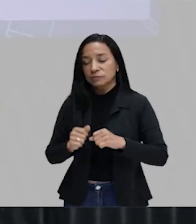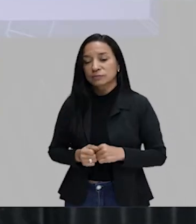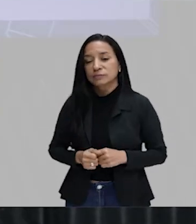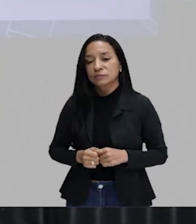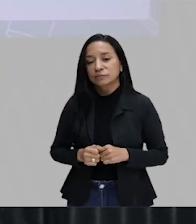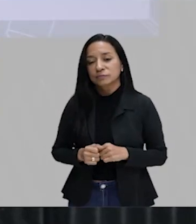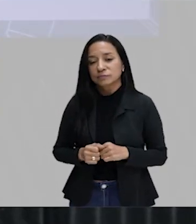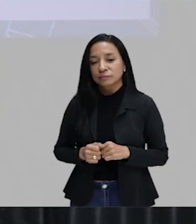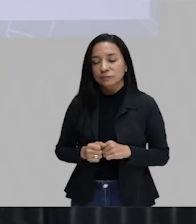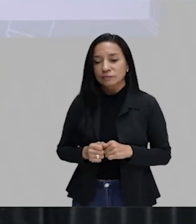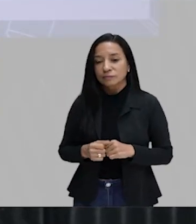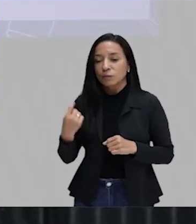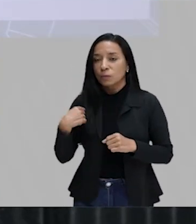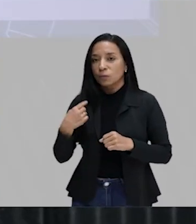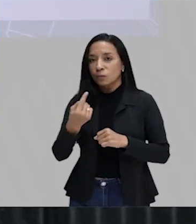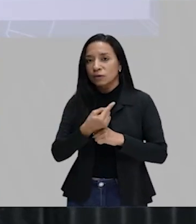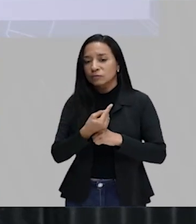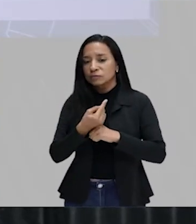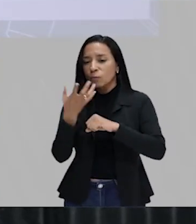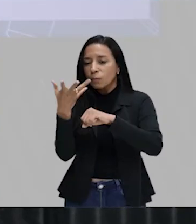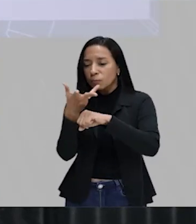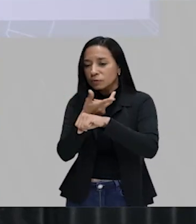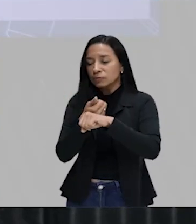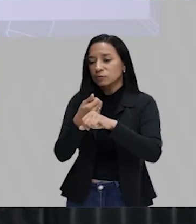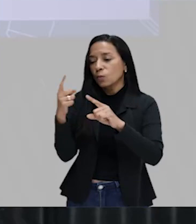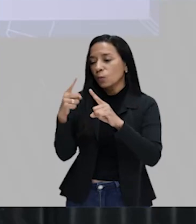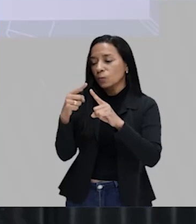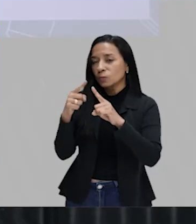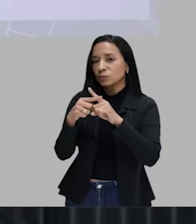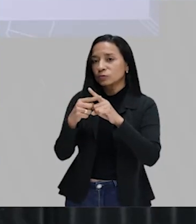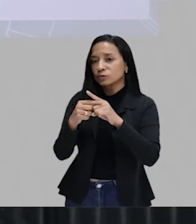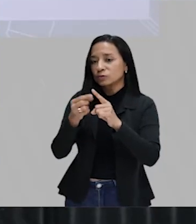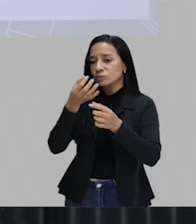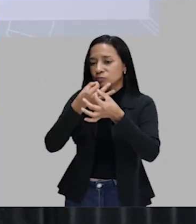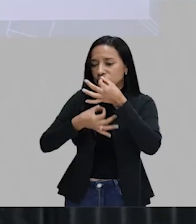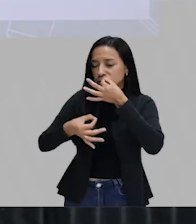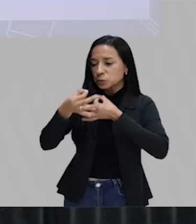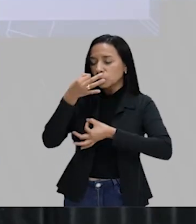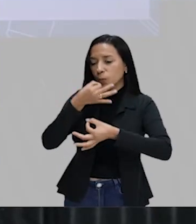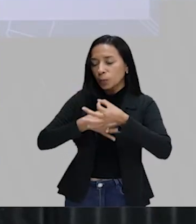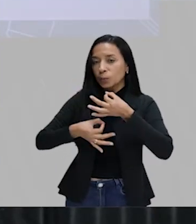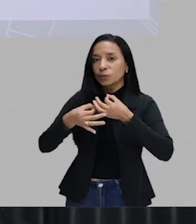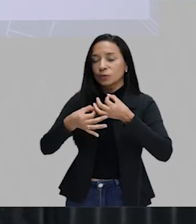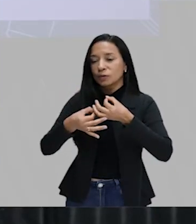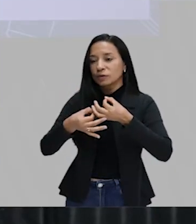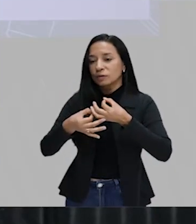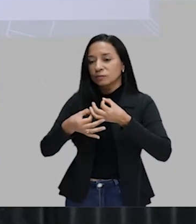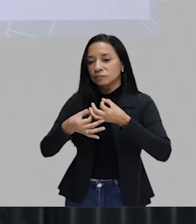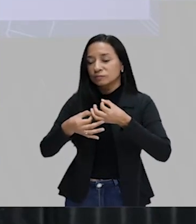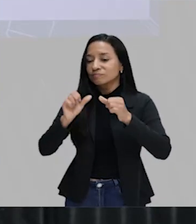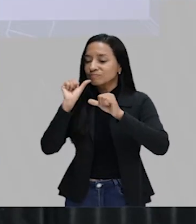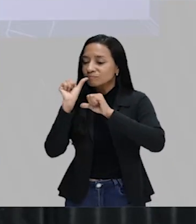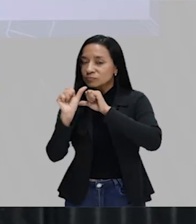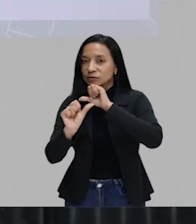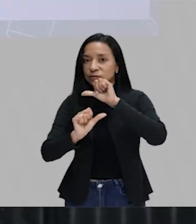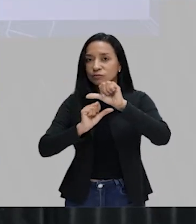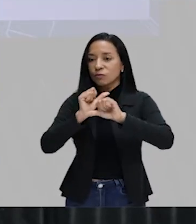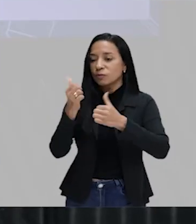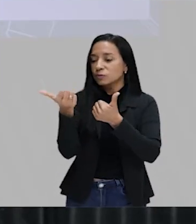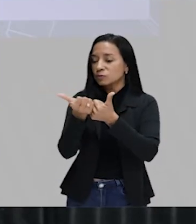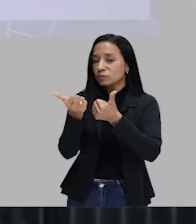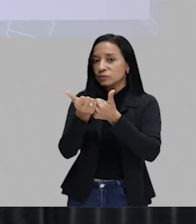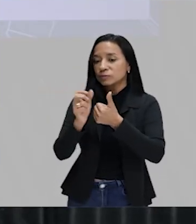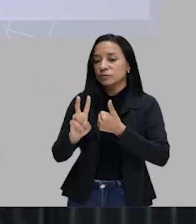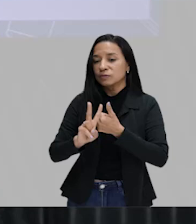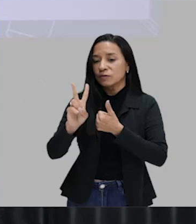por um tipo de discurso, não estamos sendo apenas convencidos sobre alguma coisa. Estamos transformando e substituindo valores